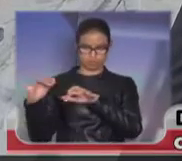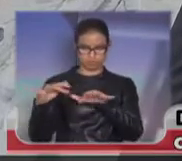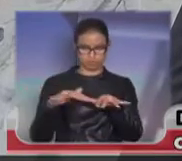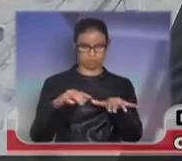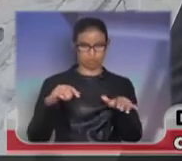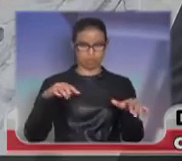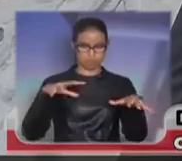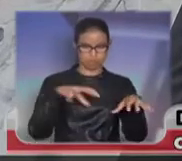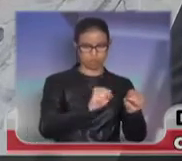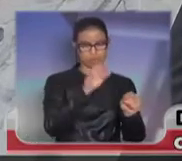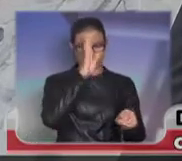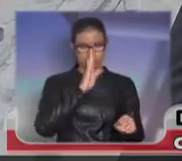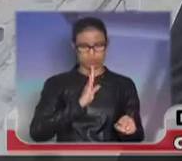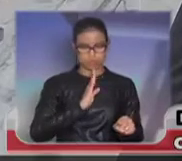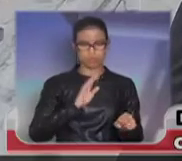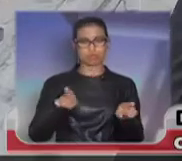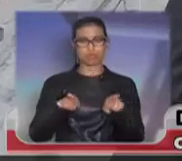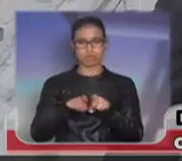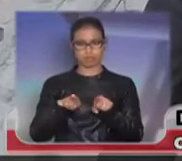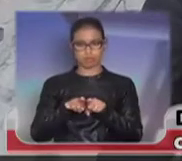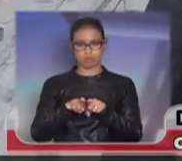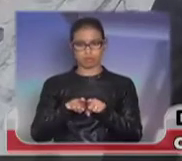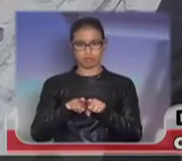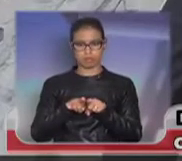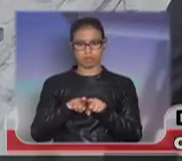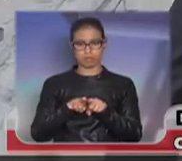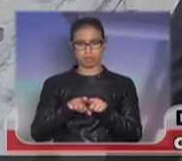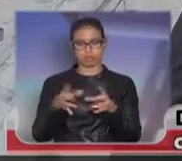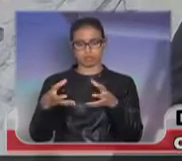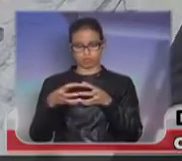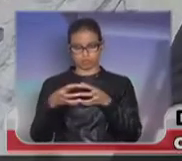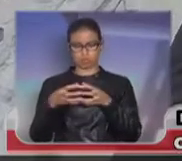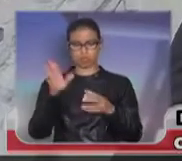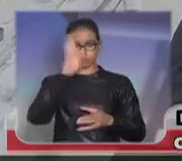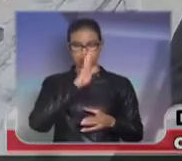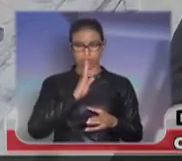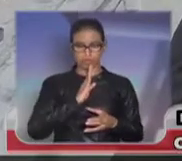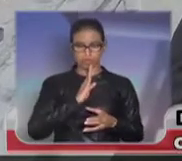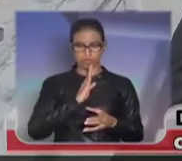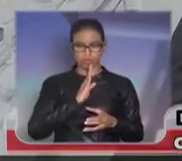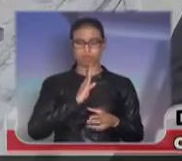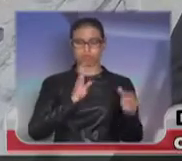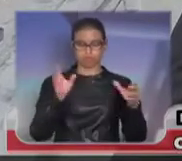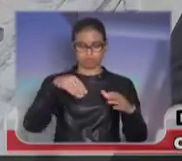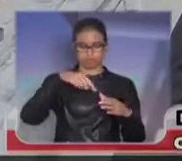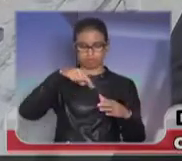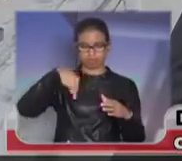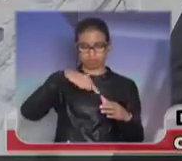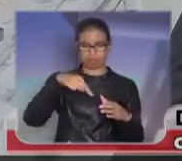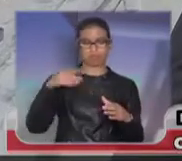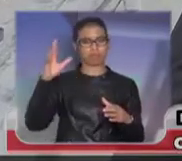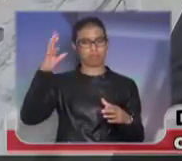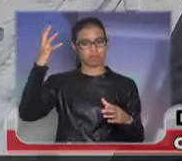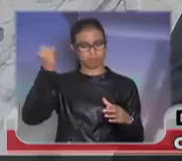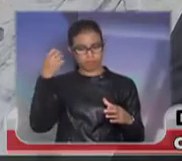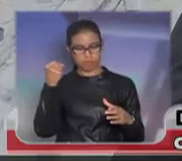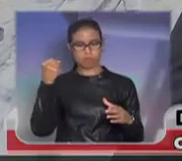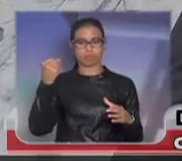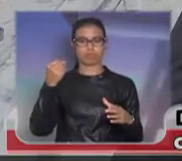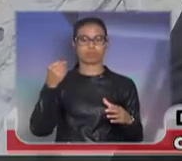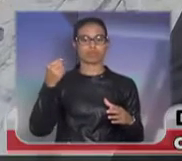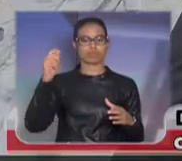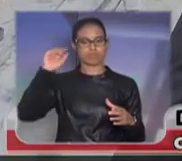majoritamente por brasileiros, e esses brasileiros eram brancos, negros e ameríndios.